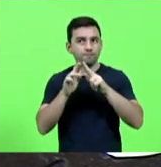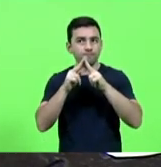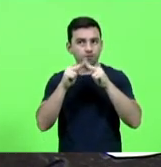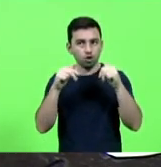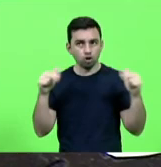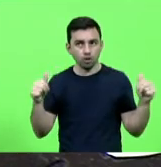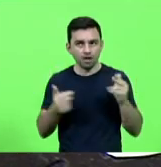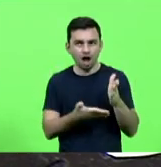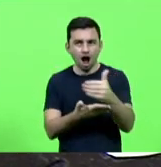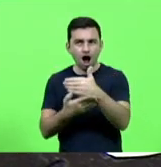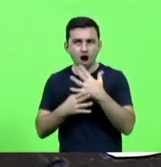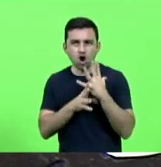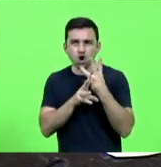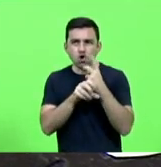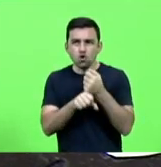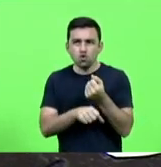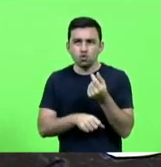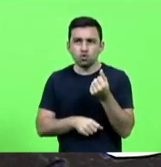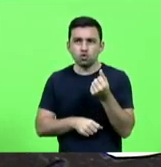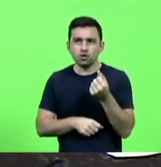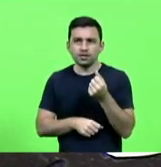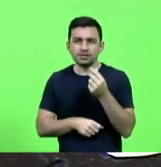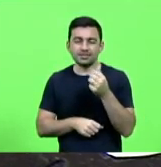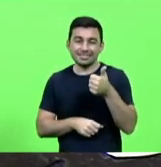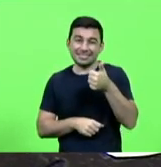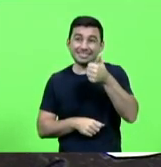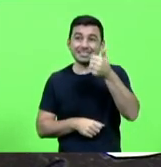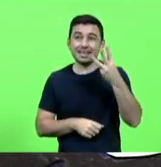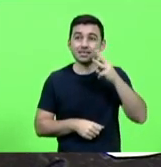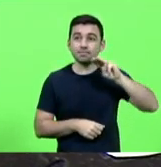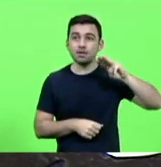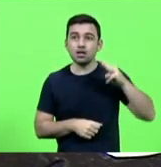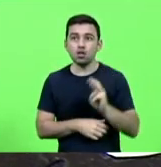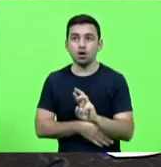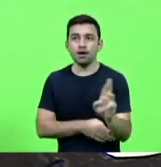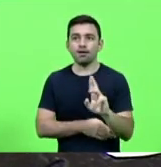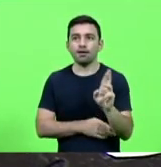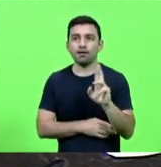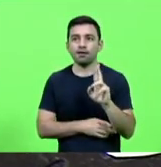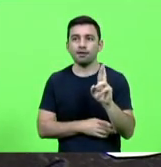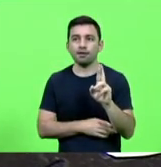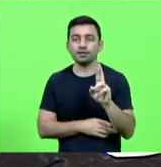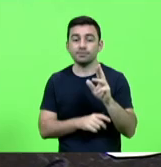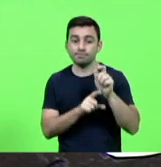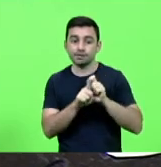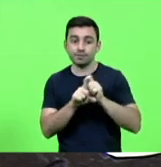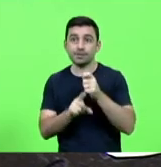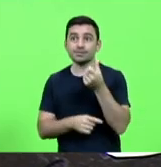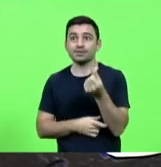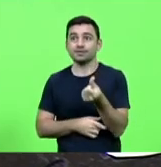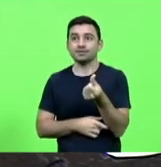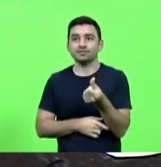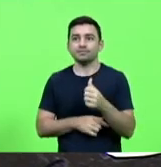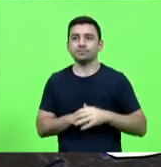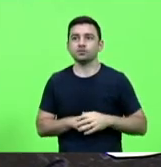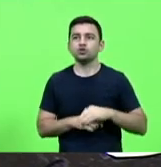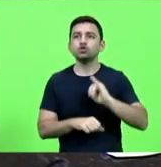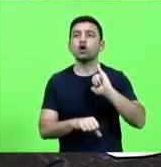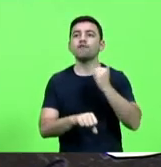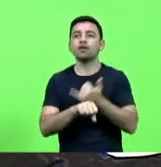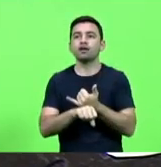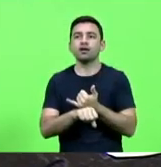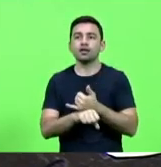arrecadou um cartório de Florianópolis arrecadou 13 milhões de reais em seis meses cartório de Joinville